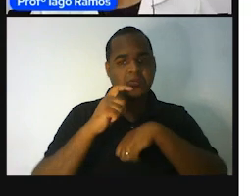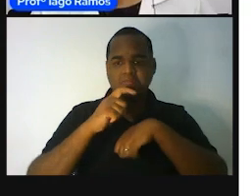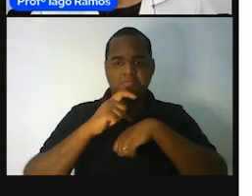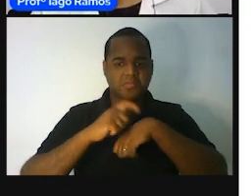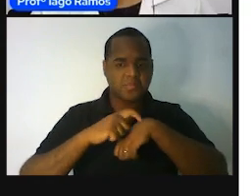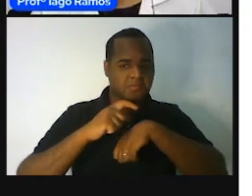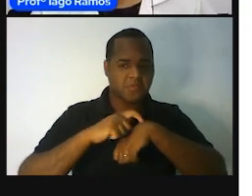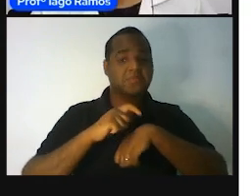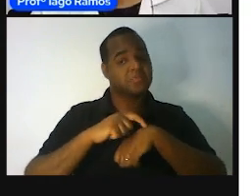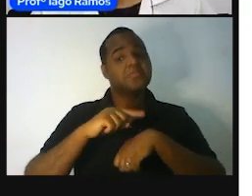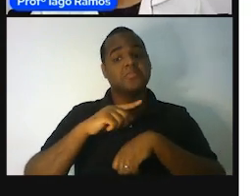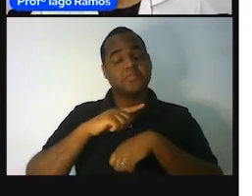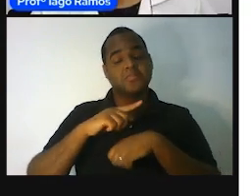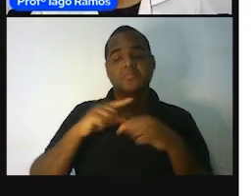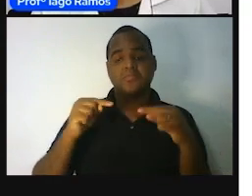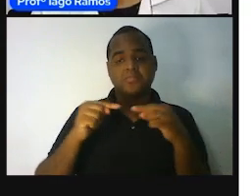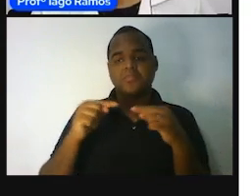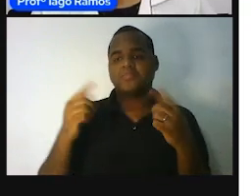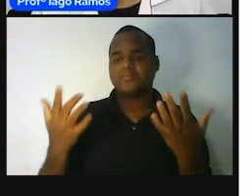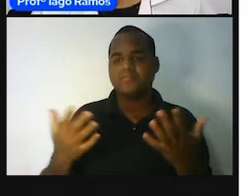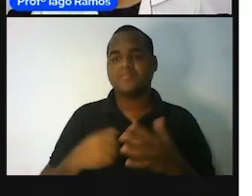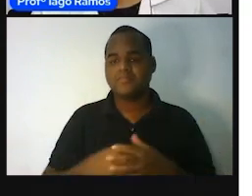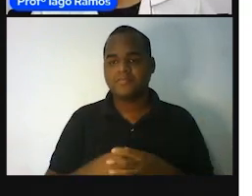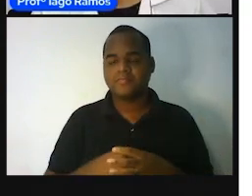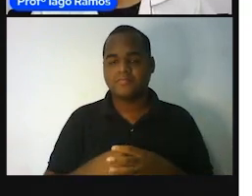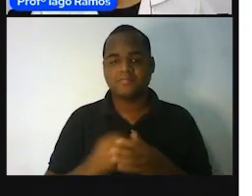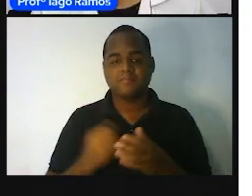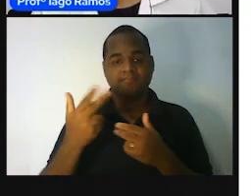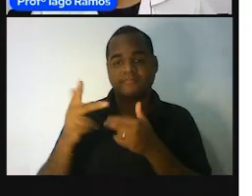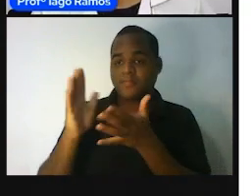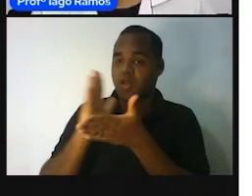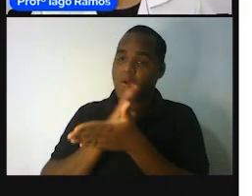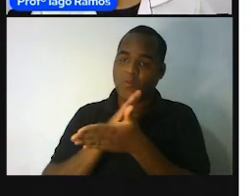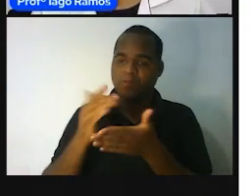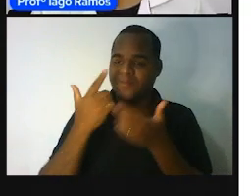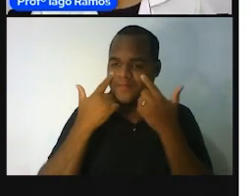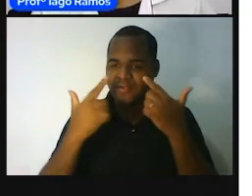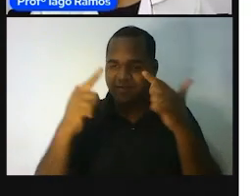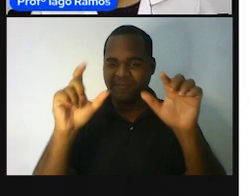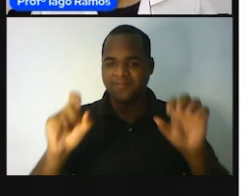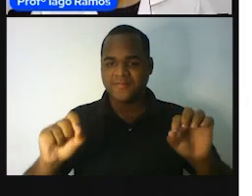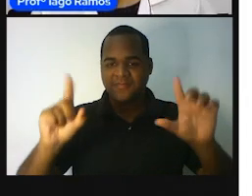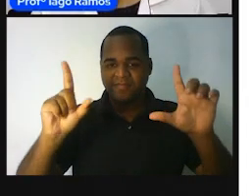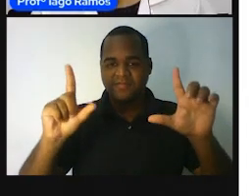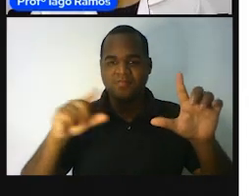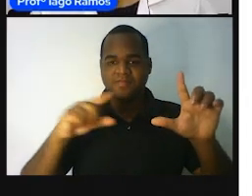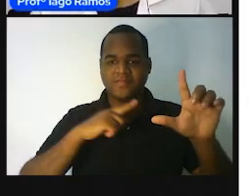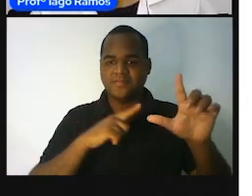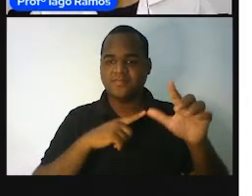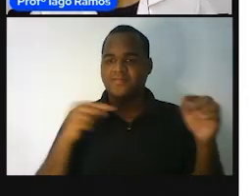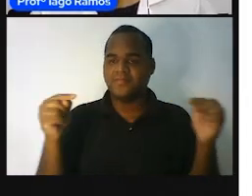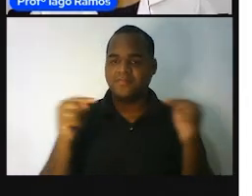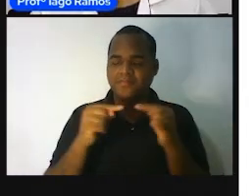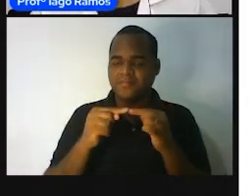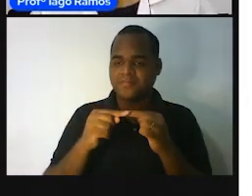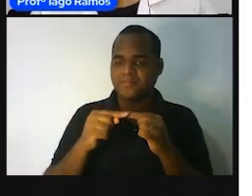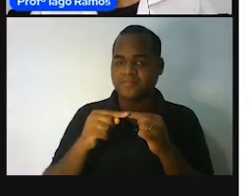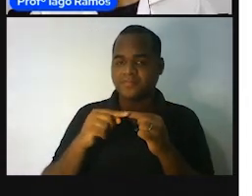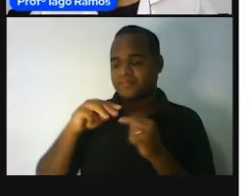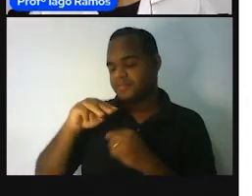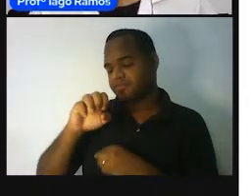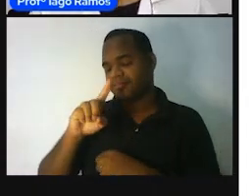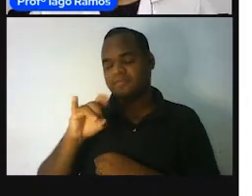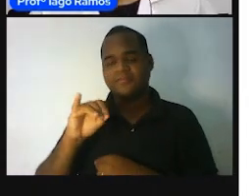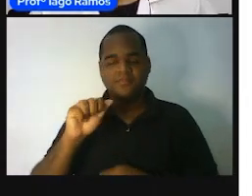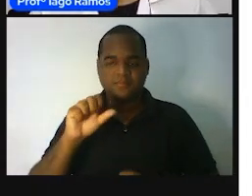aparece para você na tela alguns objetos, algumas coisas que lembram medidas, tá